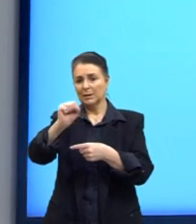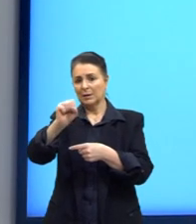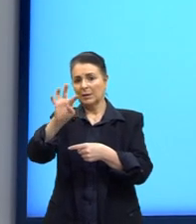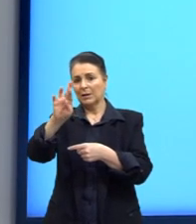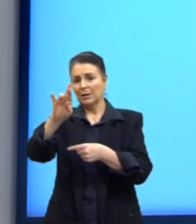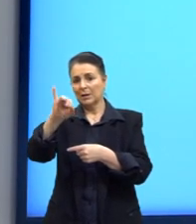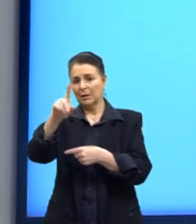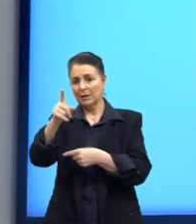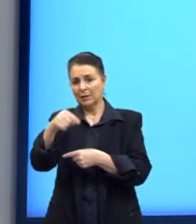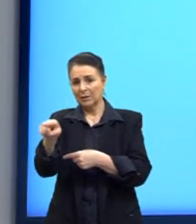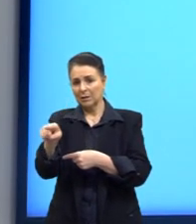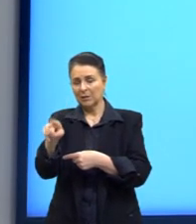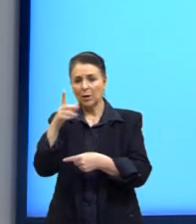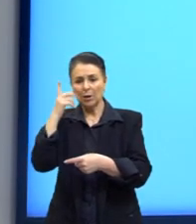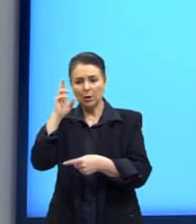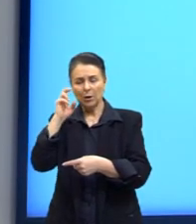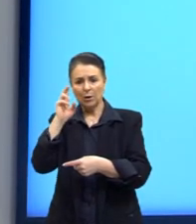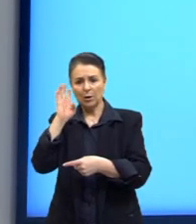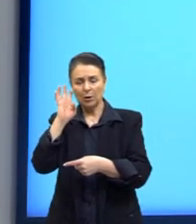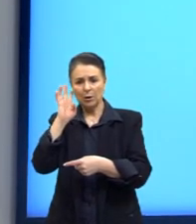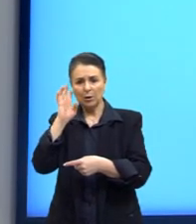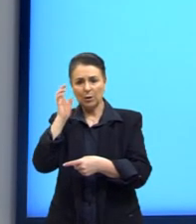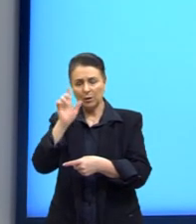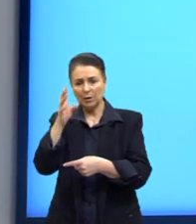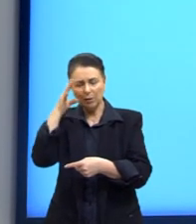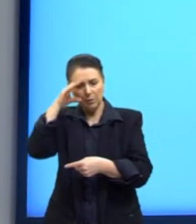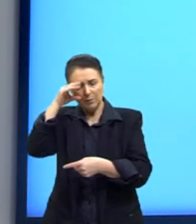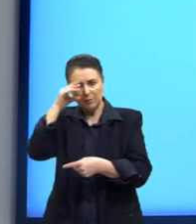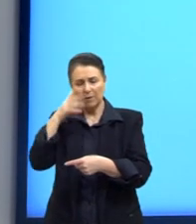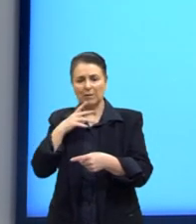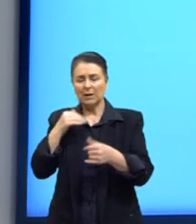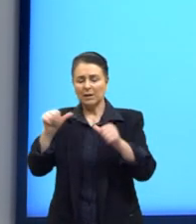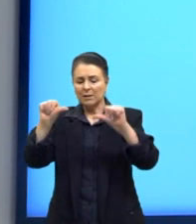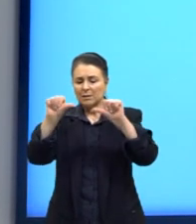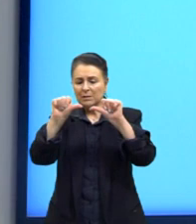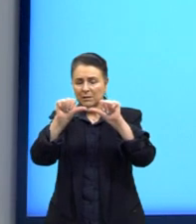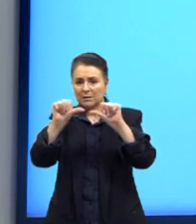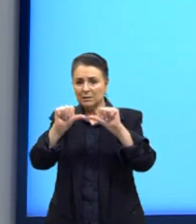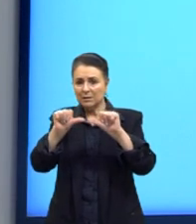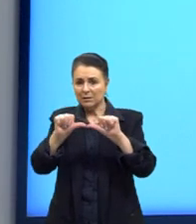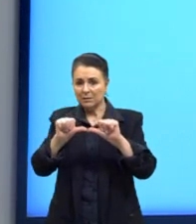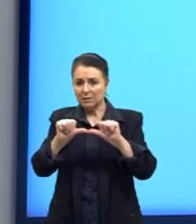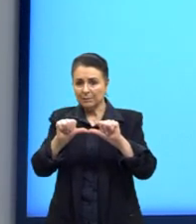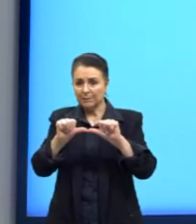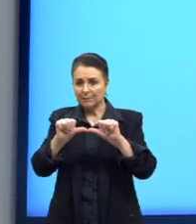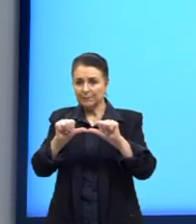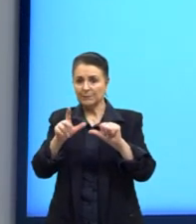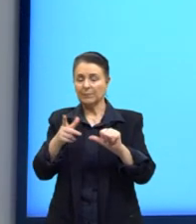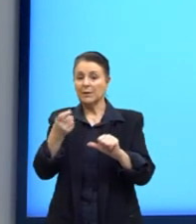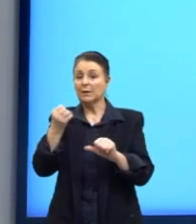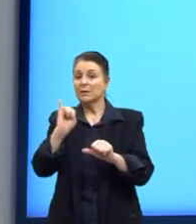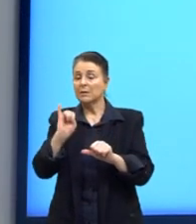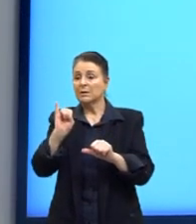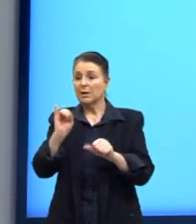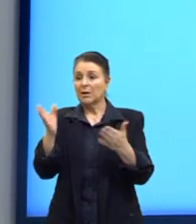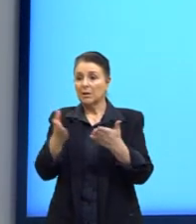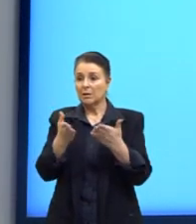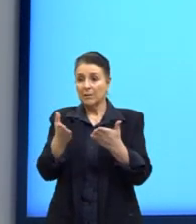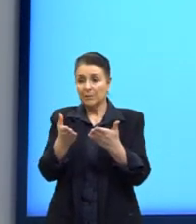bissetriz, a gente consegue observar, então, essas simetrias, né? Se nós pegarmos aqui